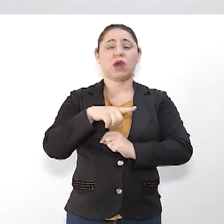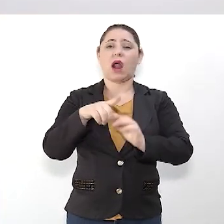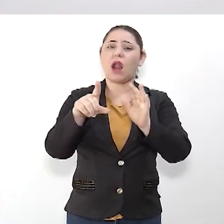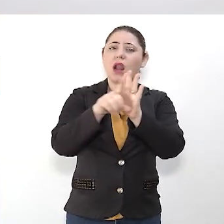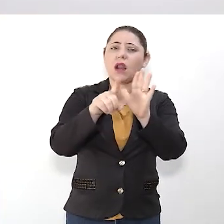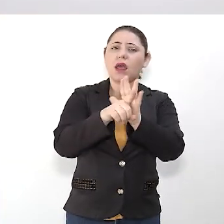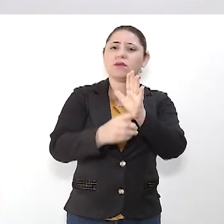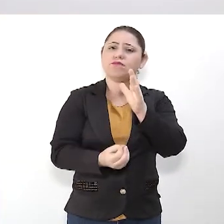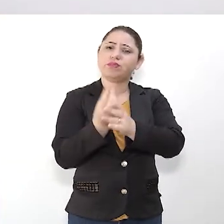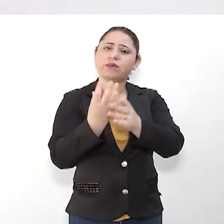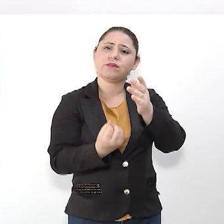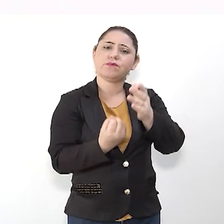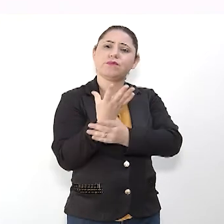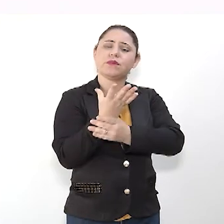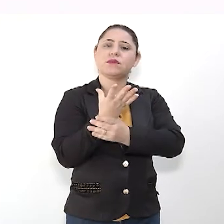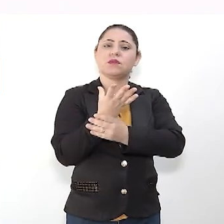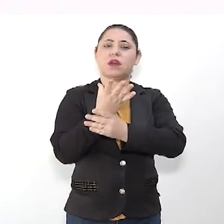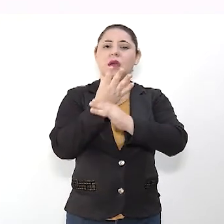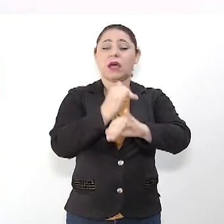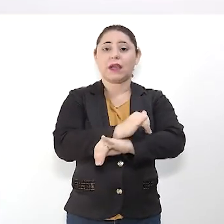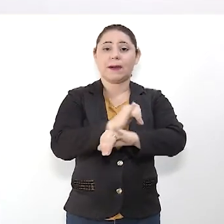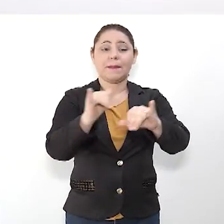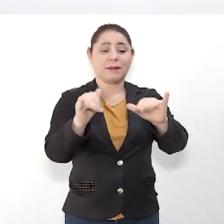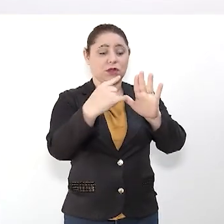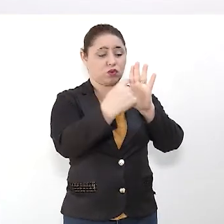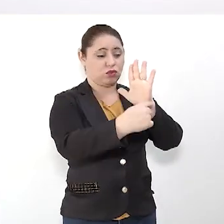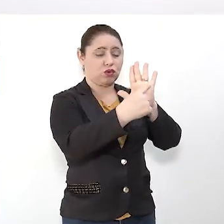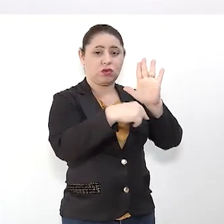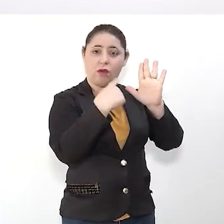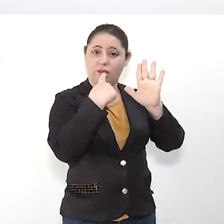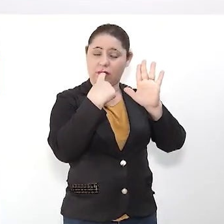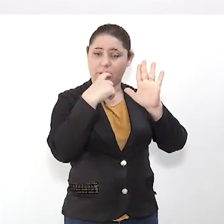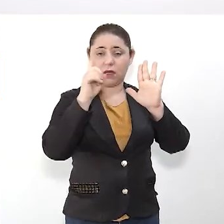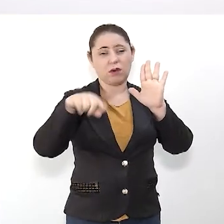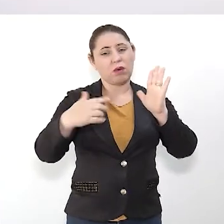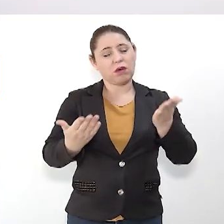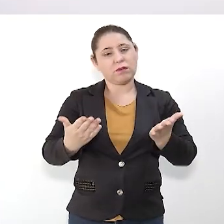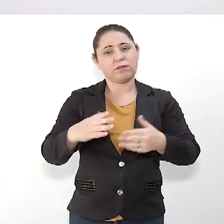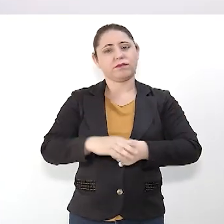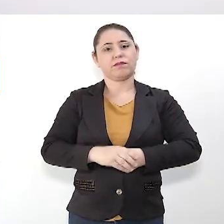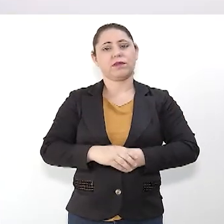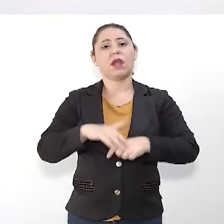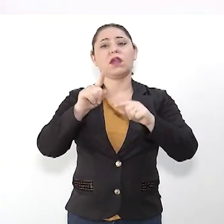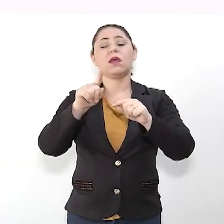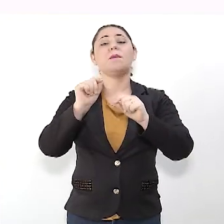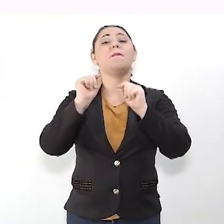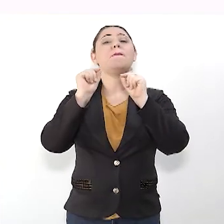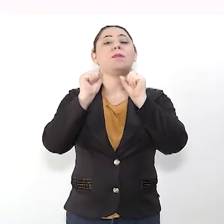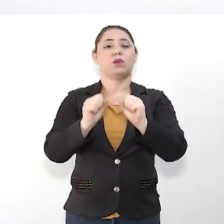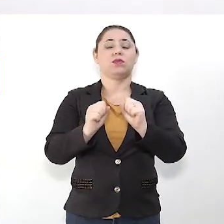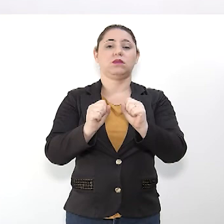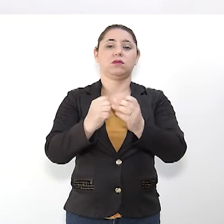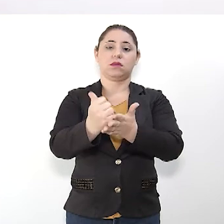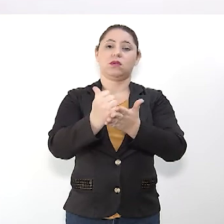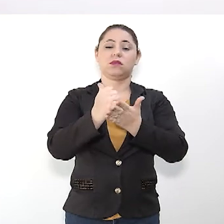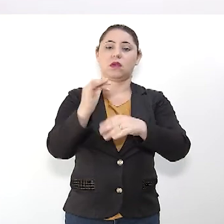que essas leis que a gente cria aqui, como a campanha do sinal vermelho,